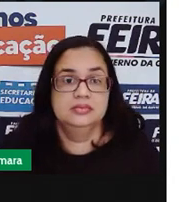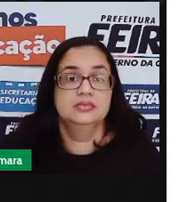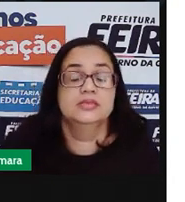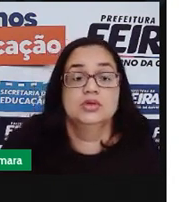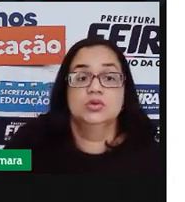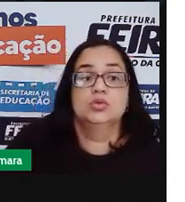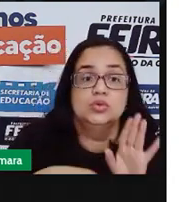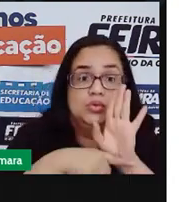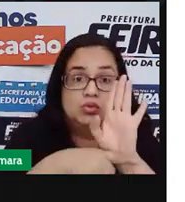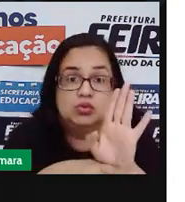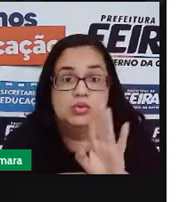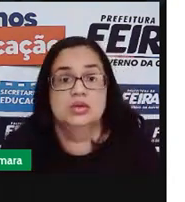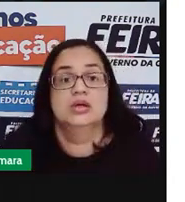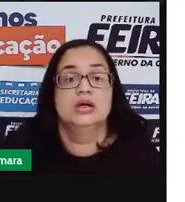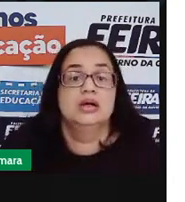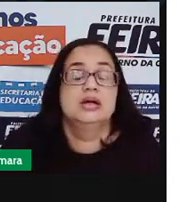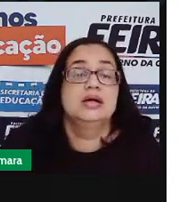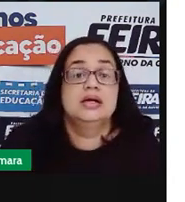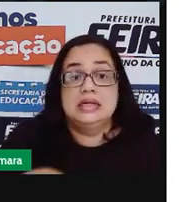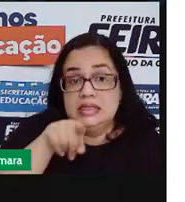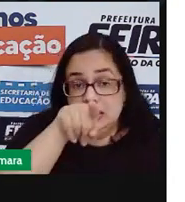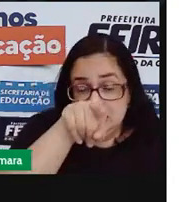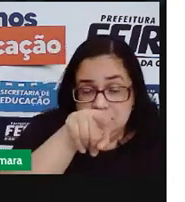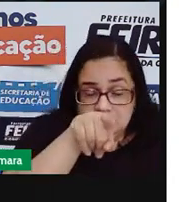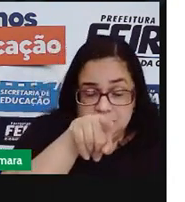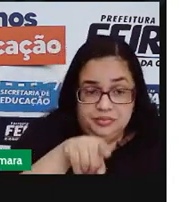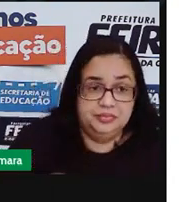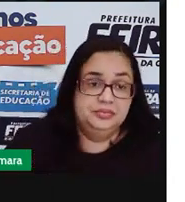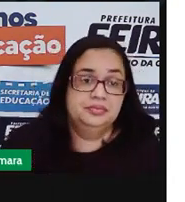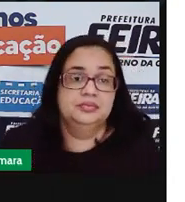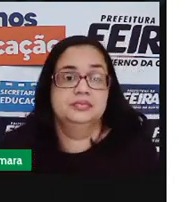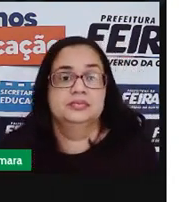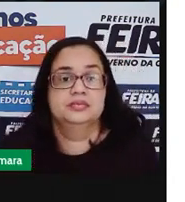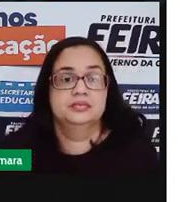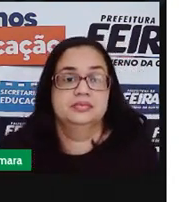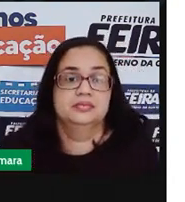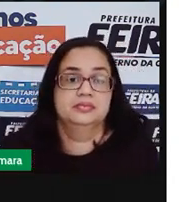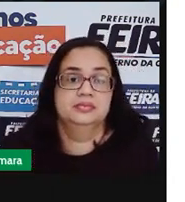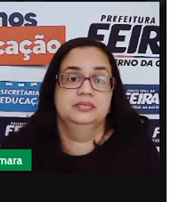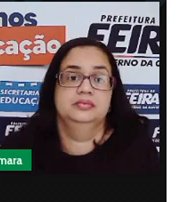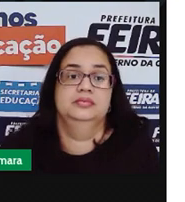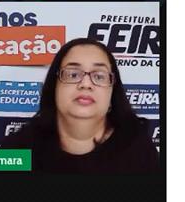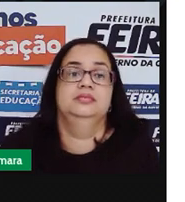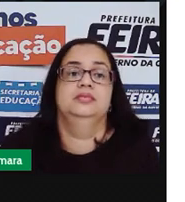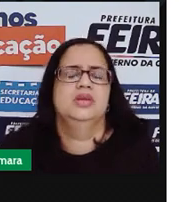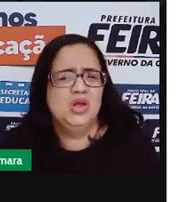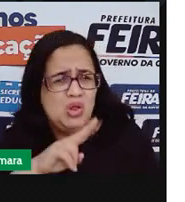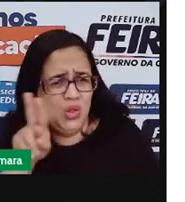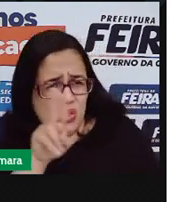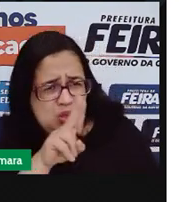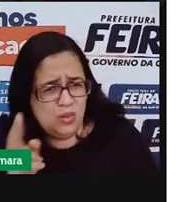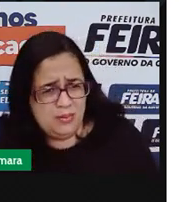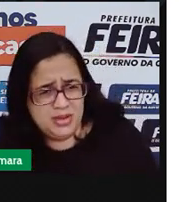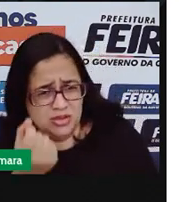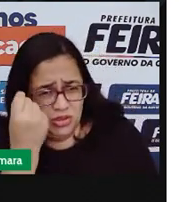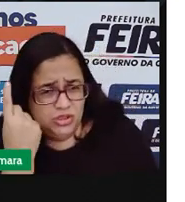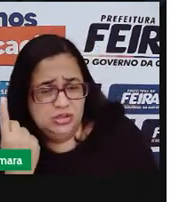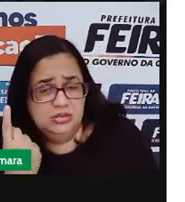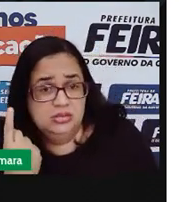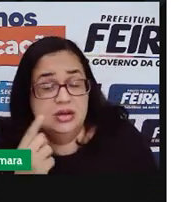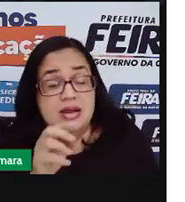atribuição e função de assessoramento. Que nome estranho, Pró.